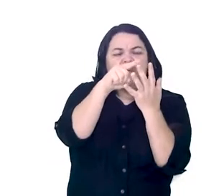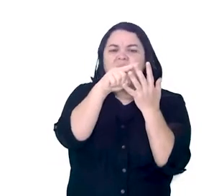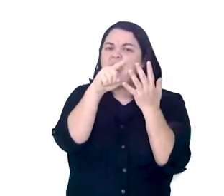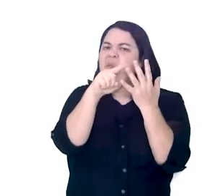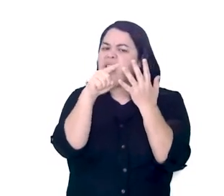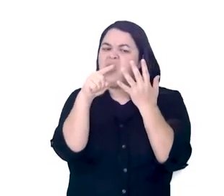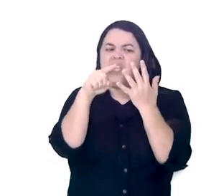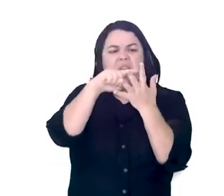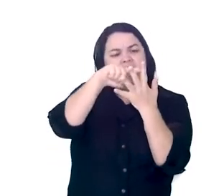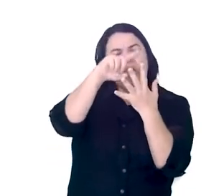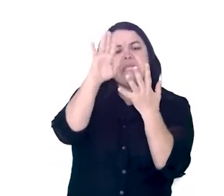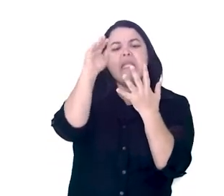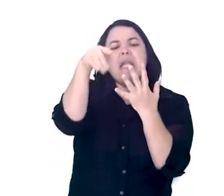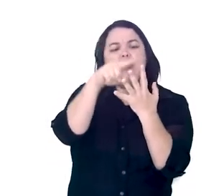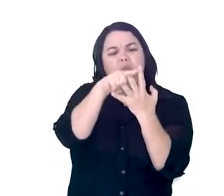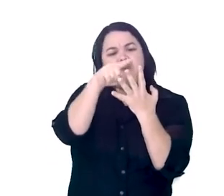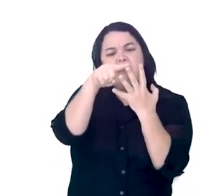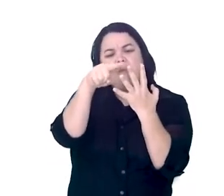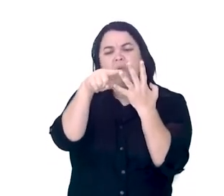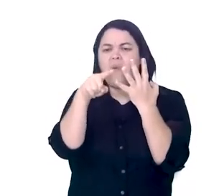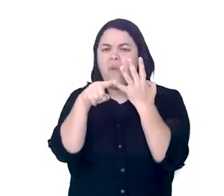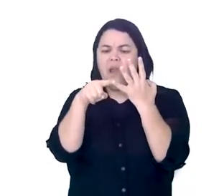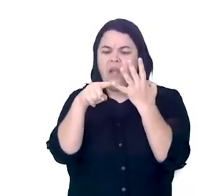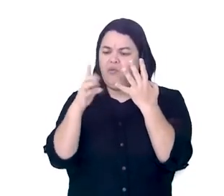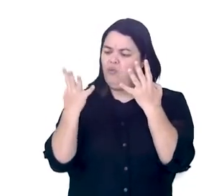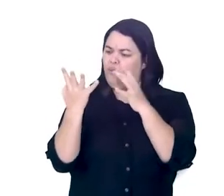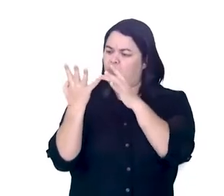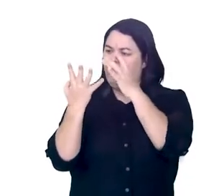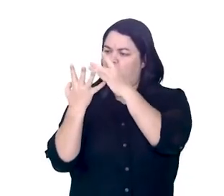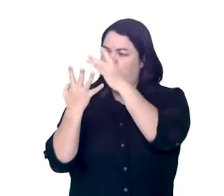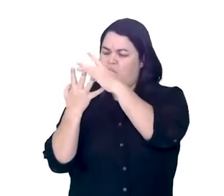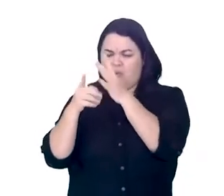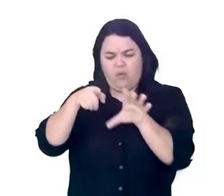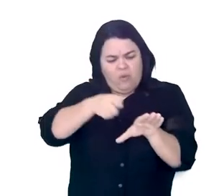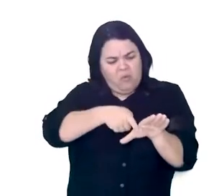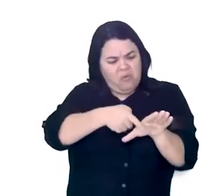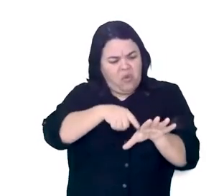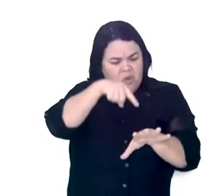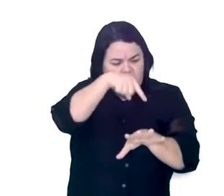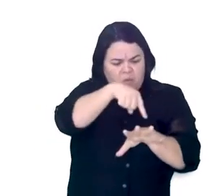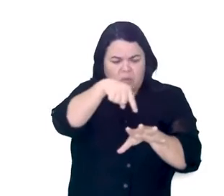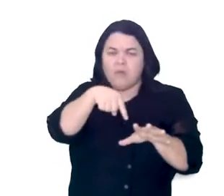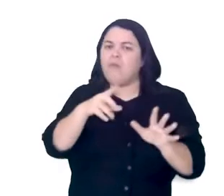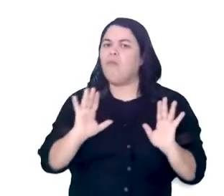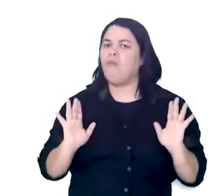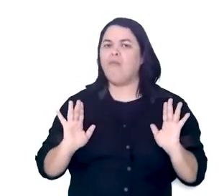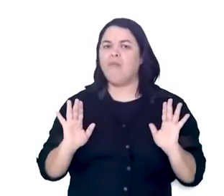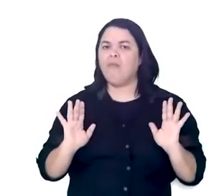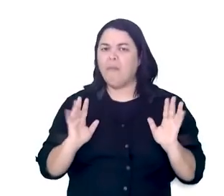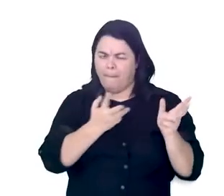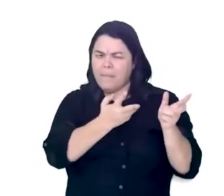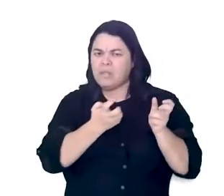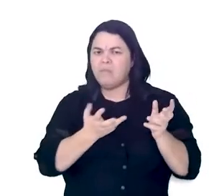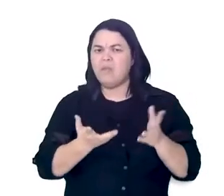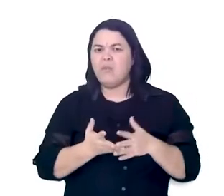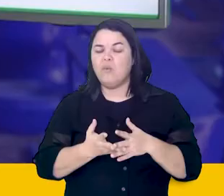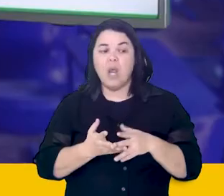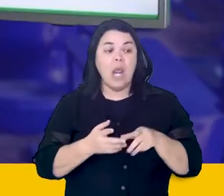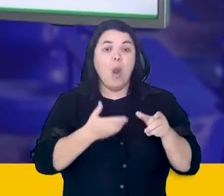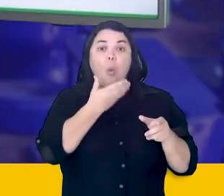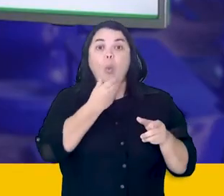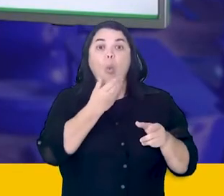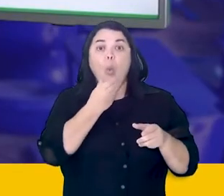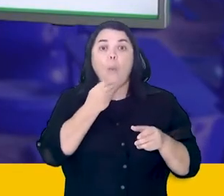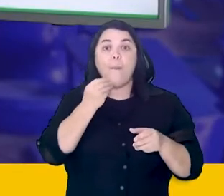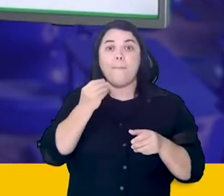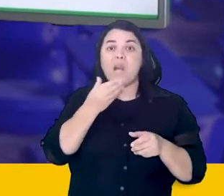pelos dedos das mãos e dos pés. Percebeu o texto? Deu pra ter o olhar do